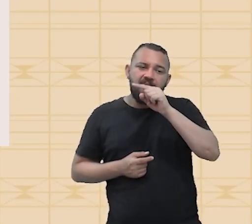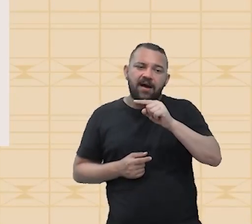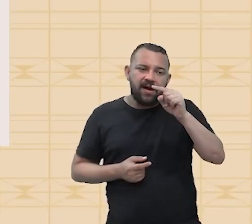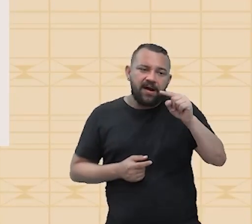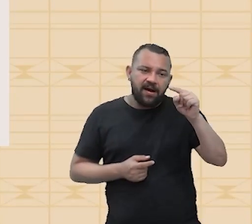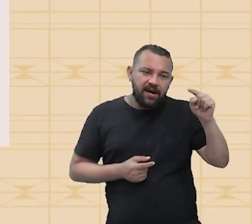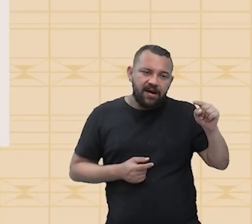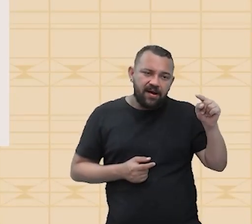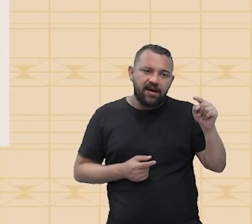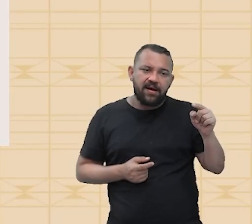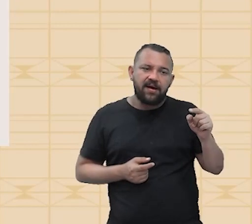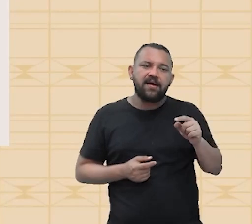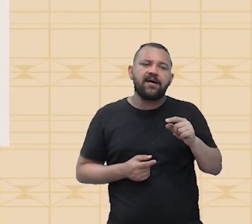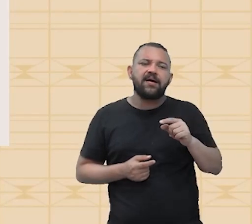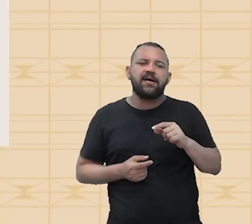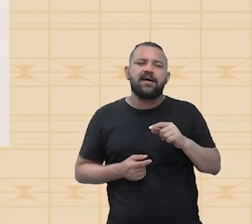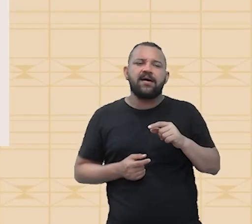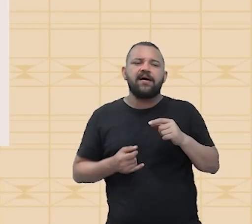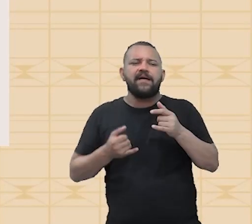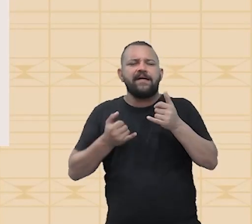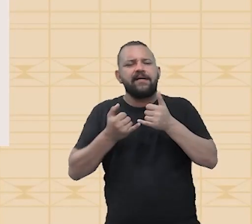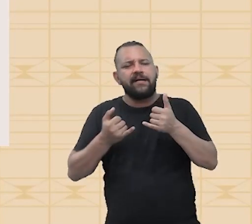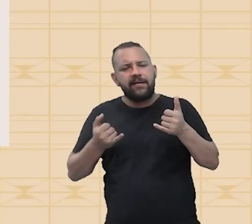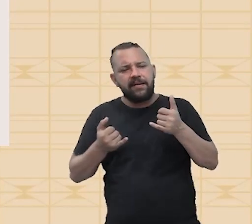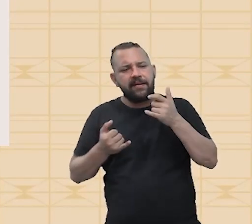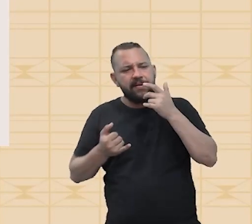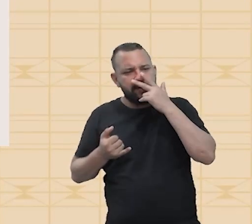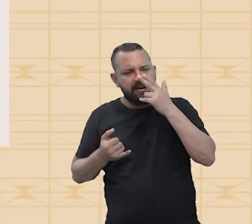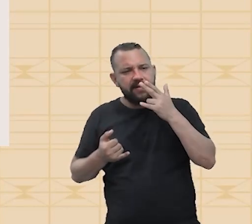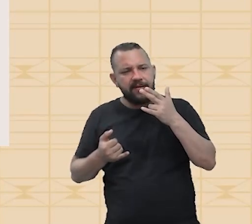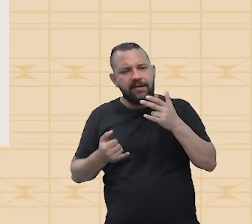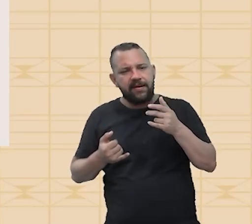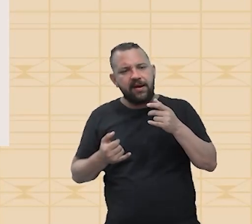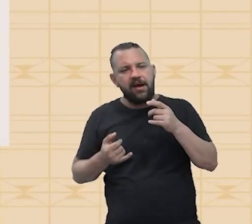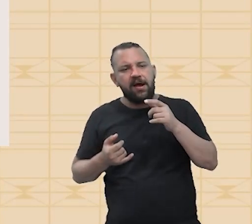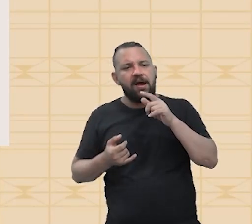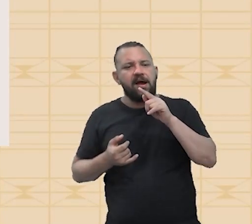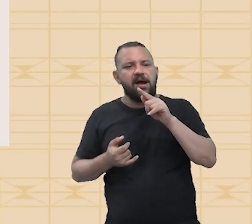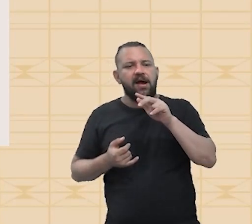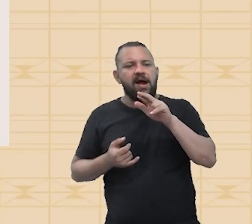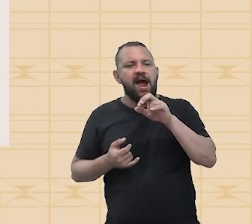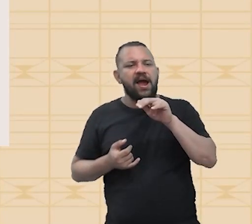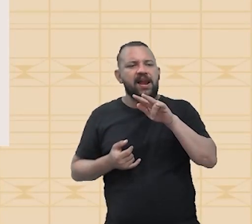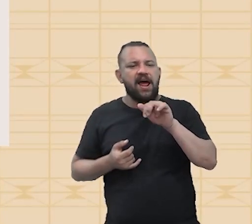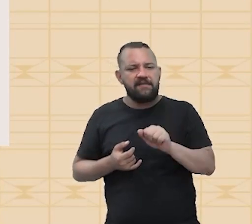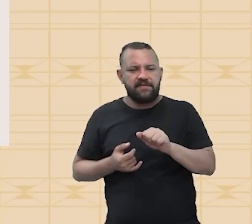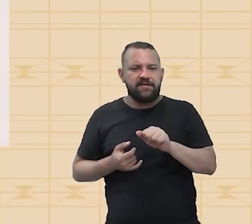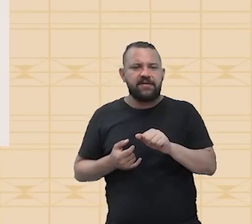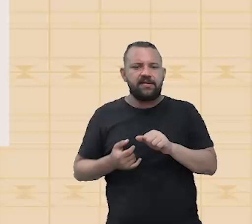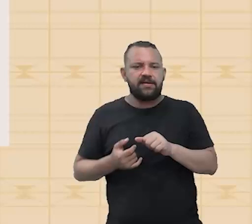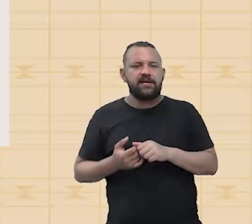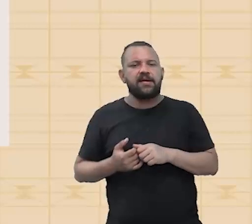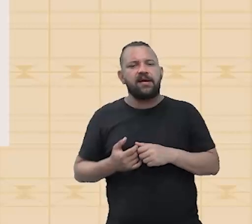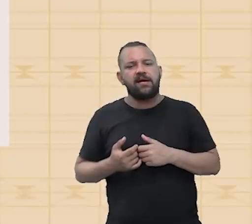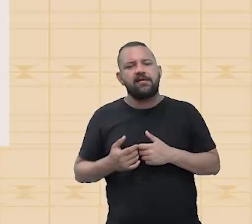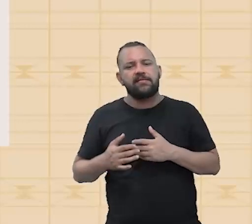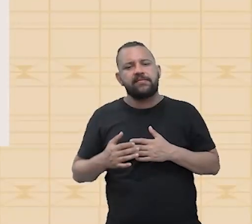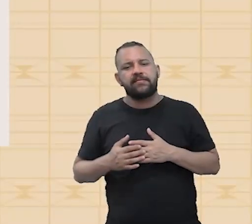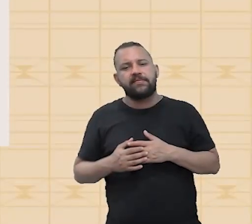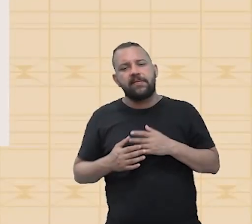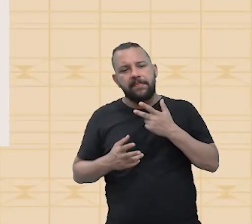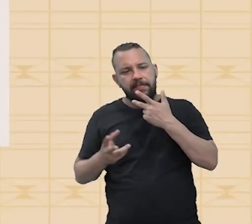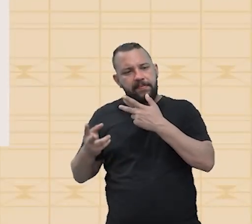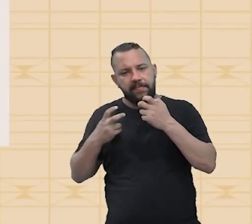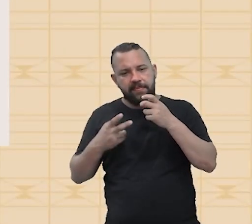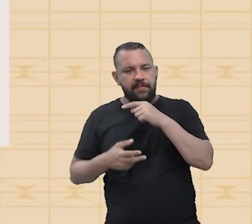E quando você reduz a frequência, a sua voz, ela passa a ficar grave. Gostou? Então, isso significa a altura do